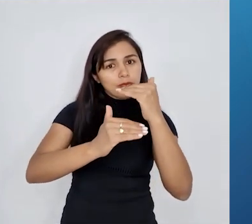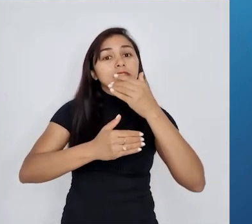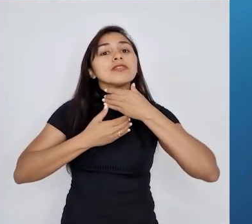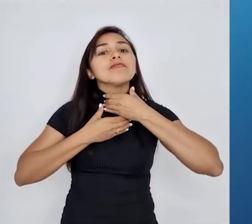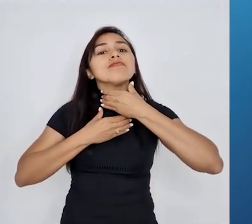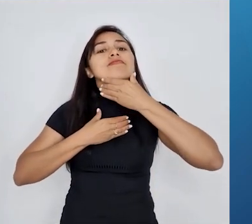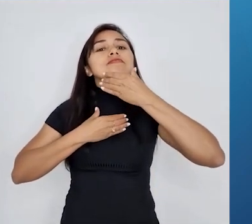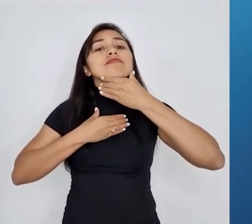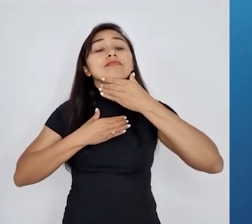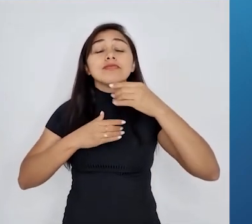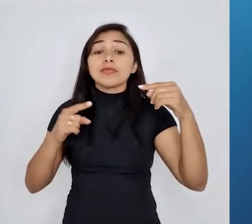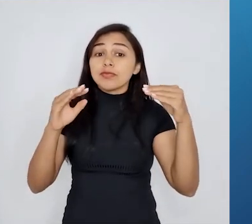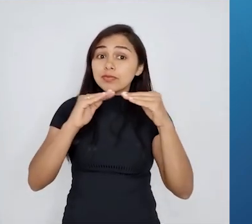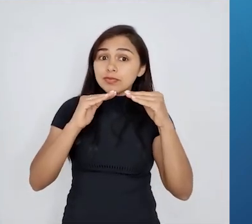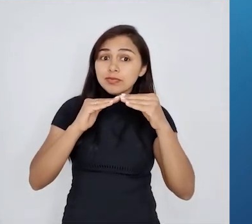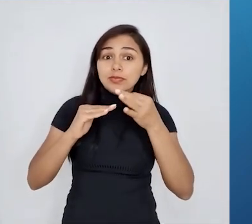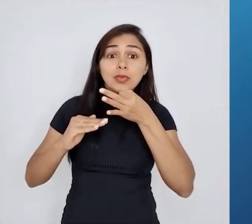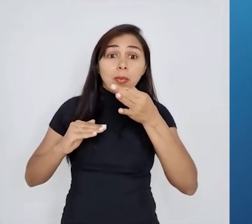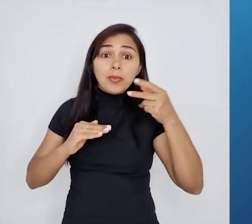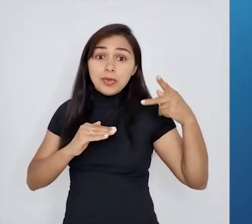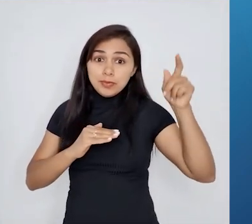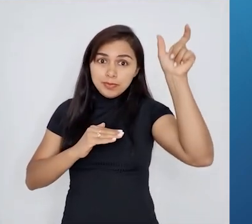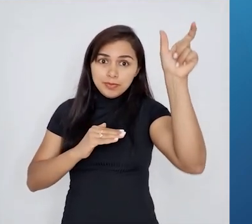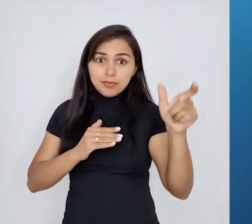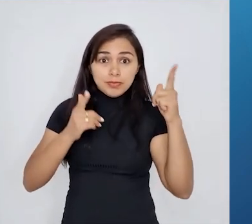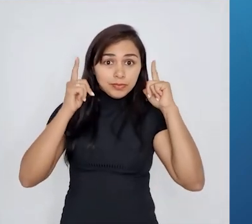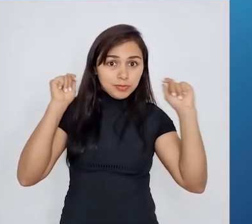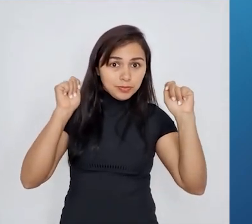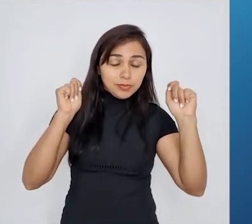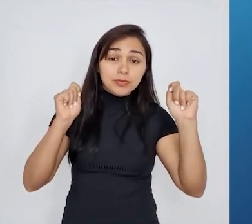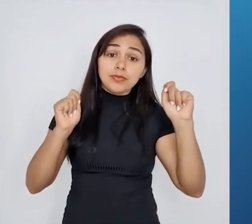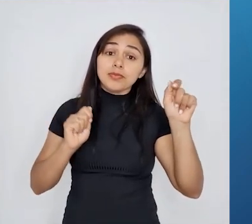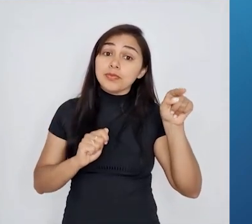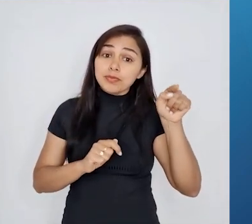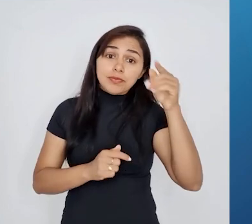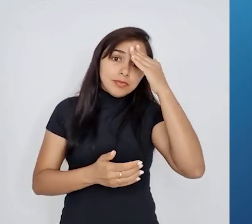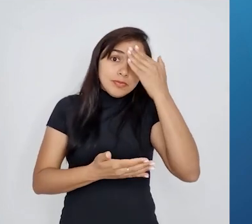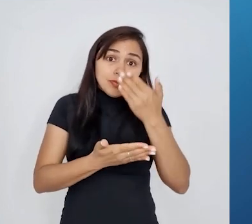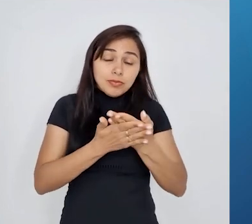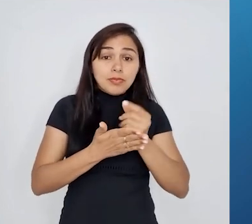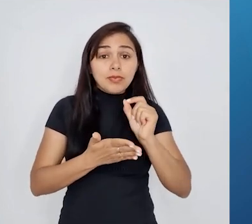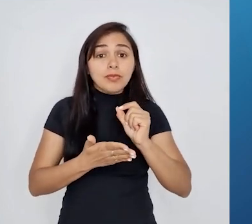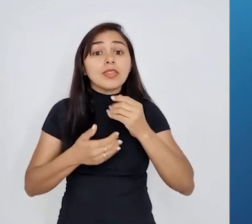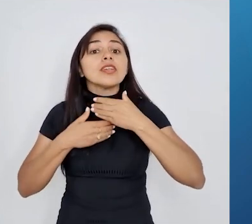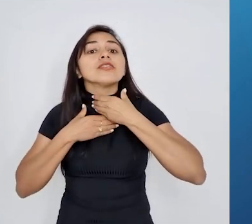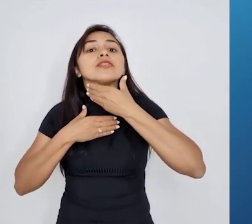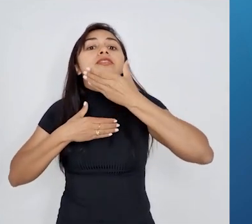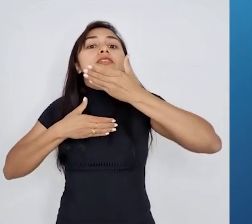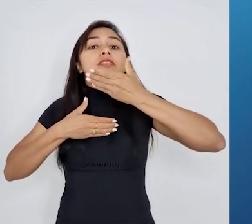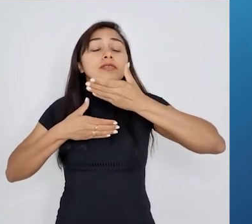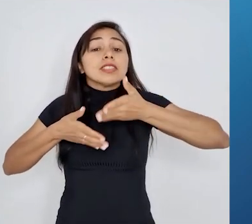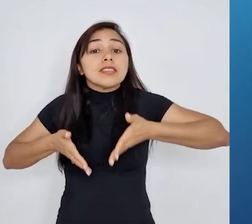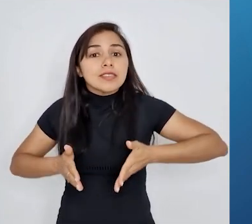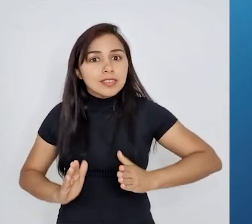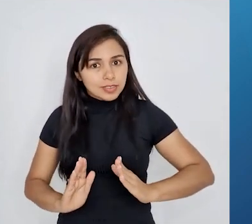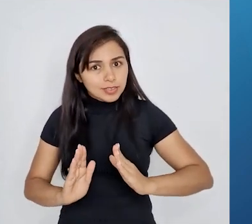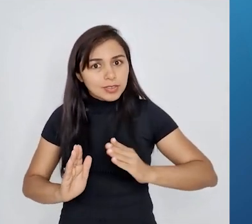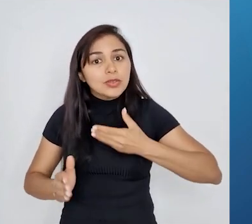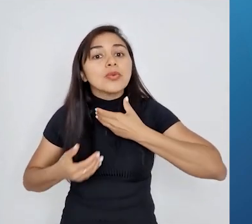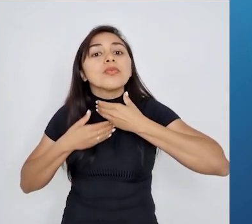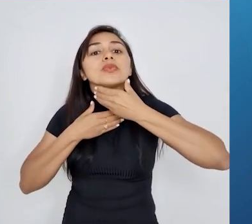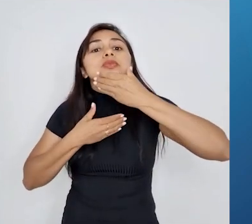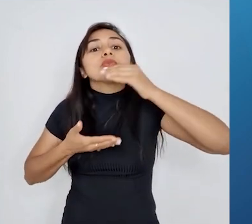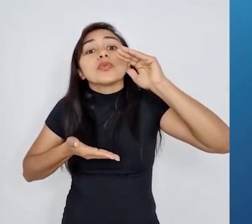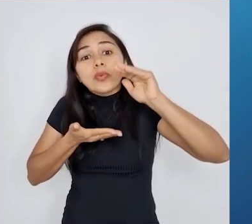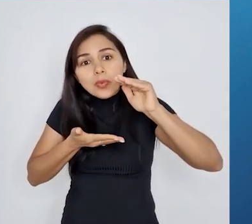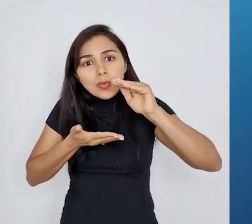acreditava que as girafas ancestrais começaram com pescoços relativamente curtos, semelhantes aos de outros ungulados, que